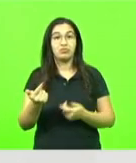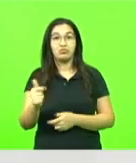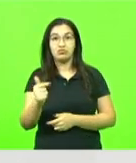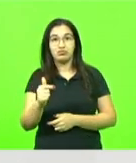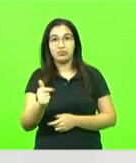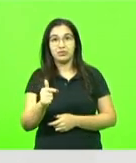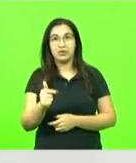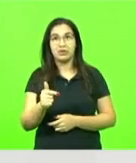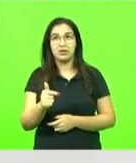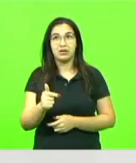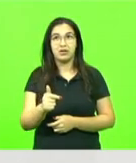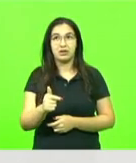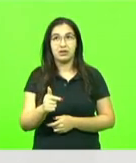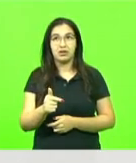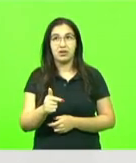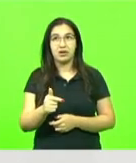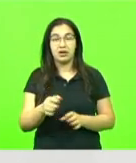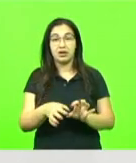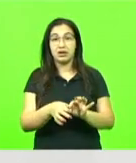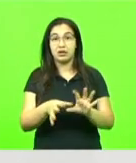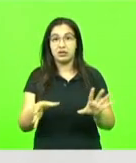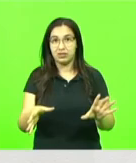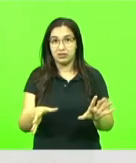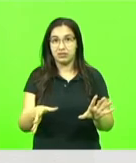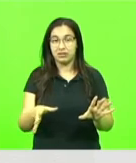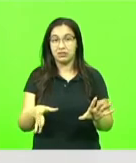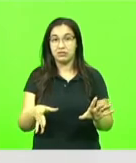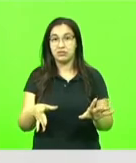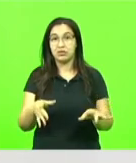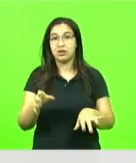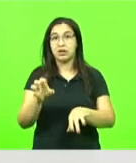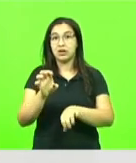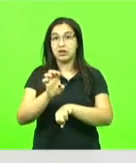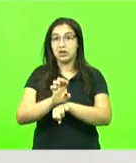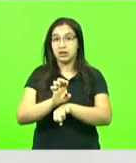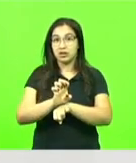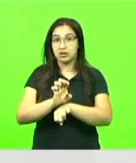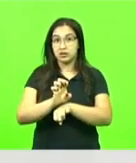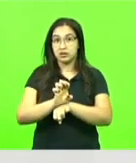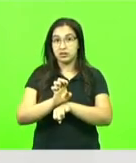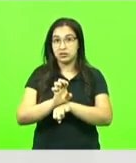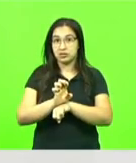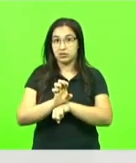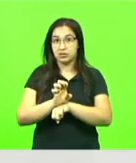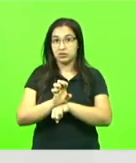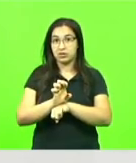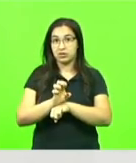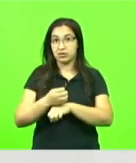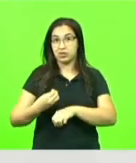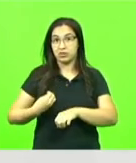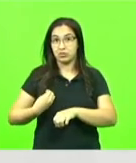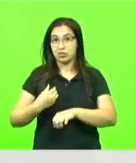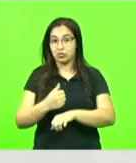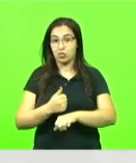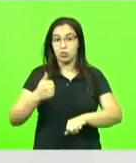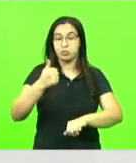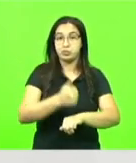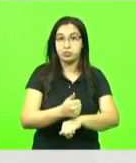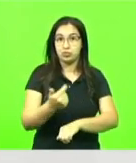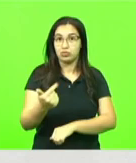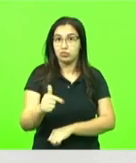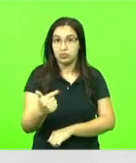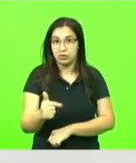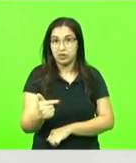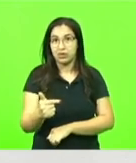Onde não está a presença do Estado, vai estar a presença ali do sujeito antagônico, do